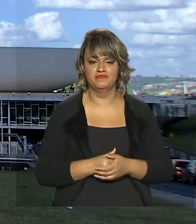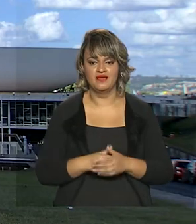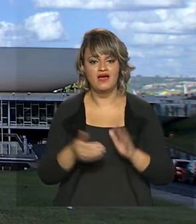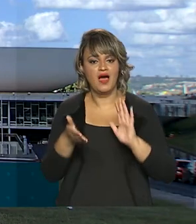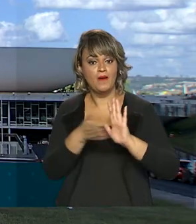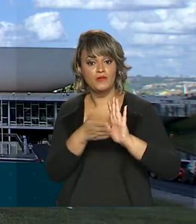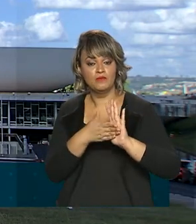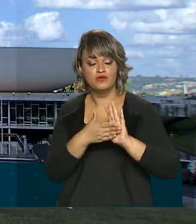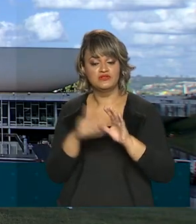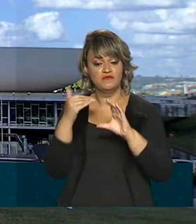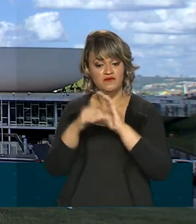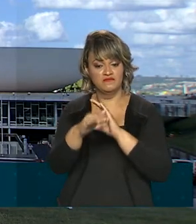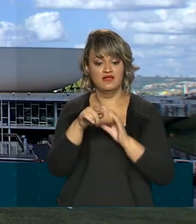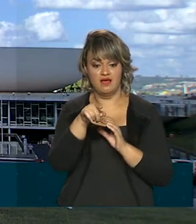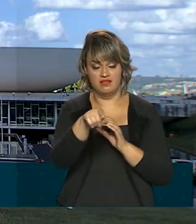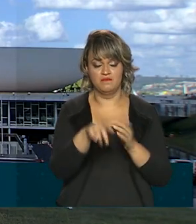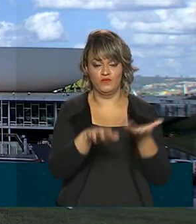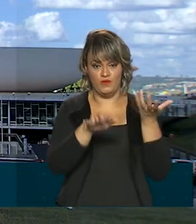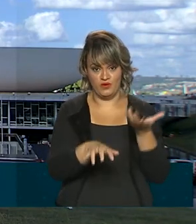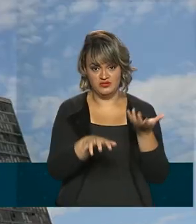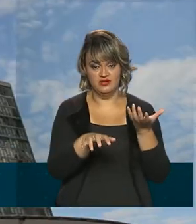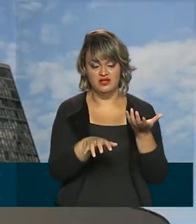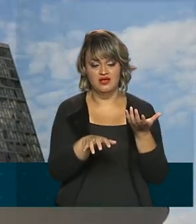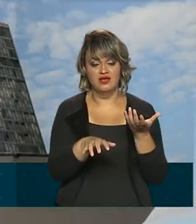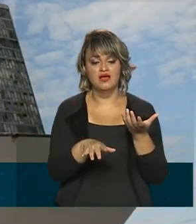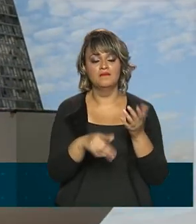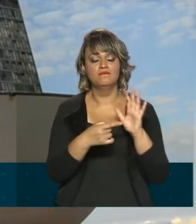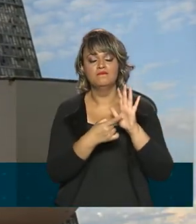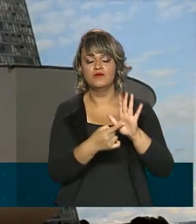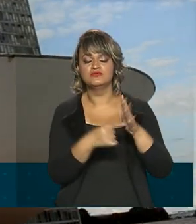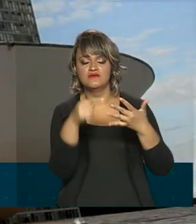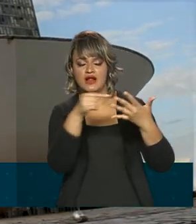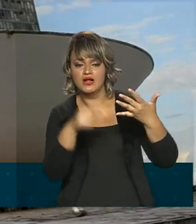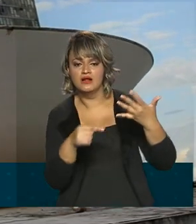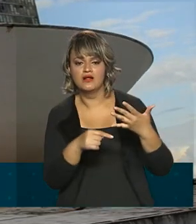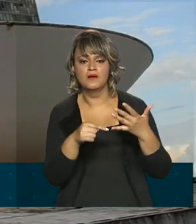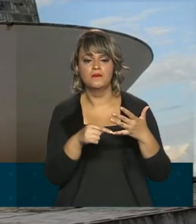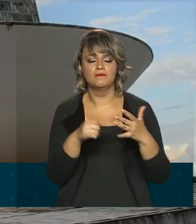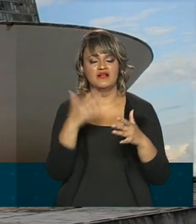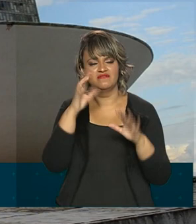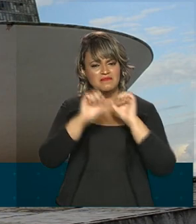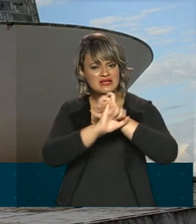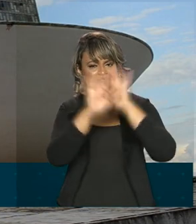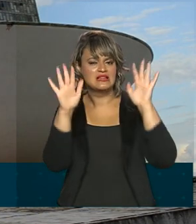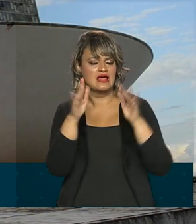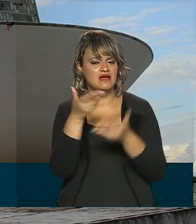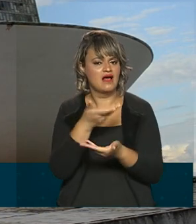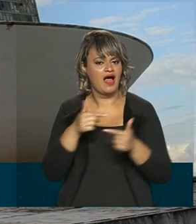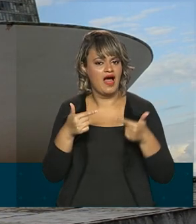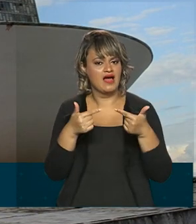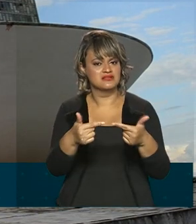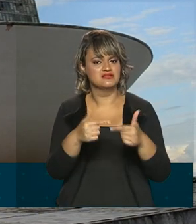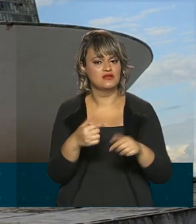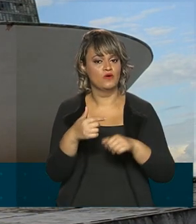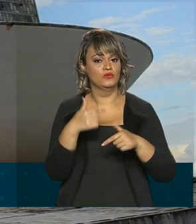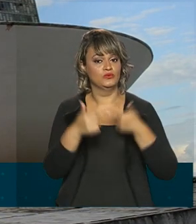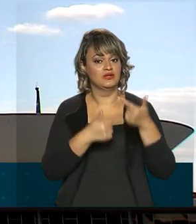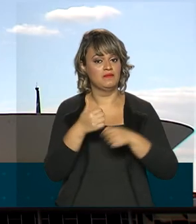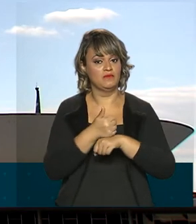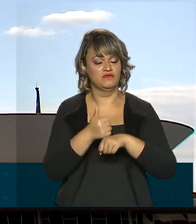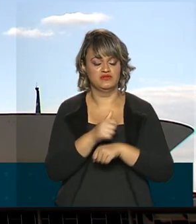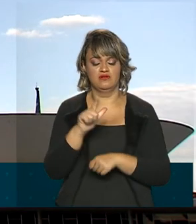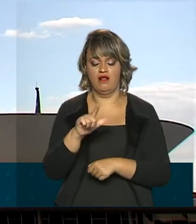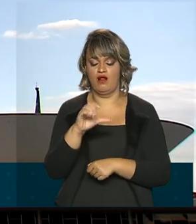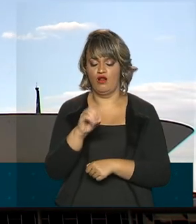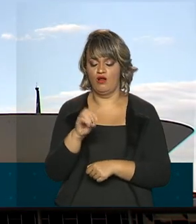proposta encaminhada pelo governo ao Congresso Nacional traz medidas para tornar mais clara a atuação do profissional de lobby